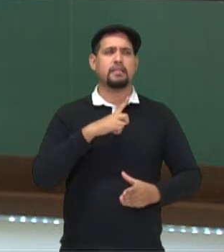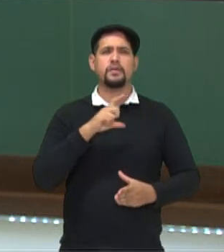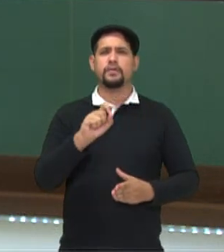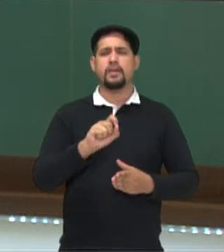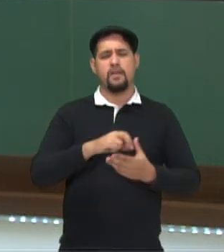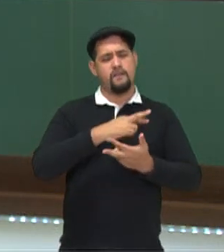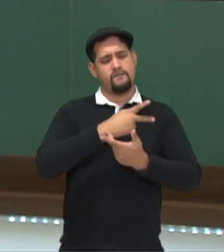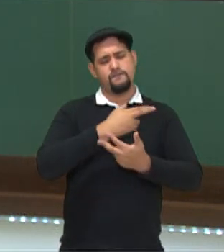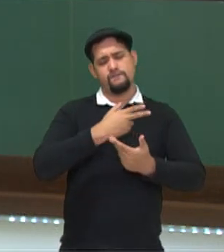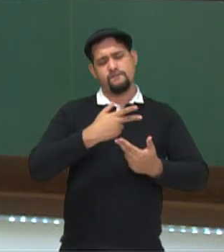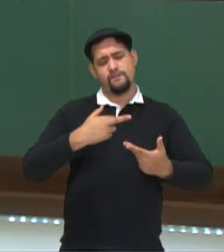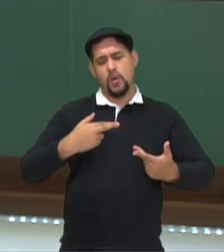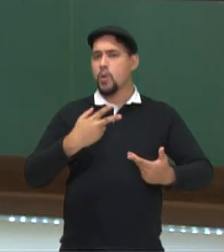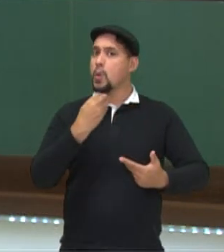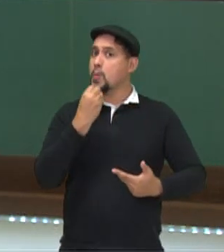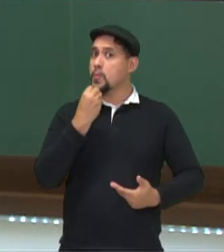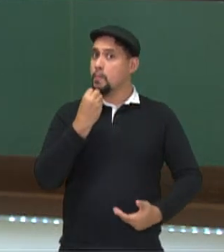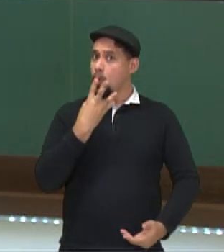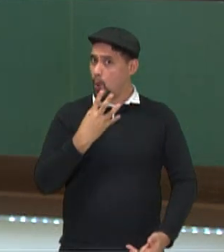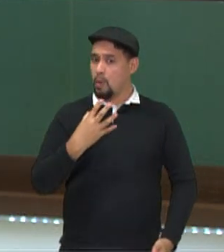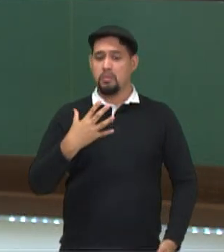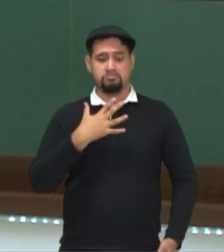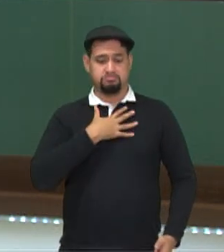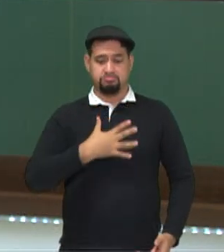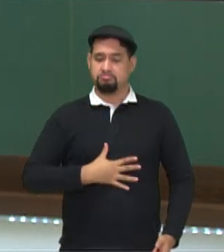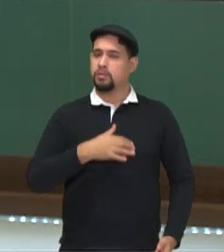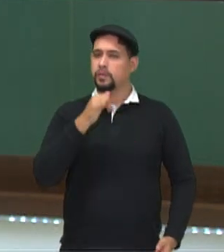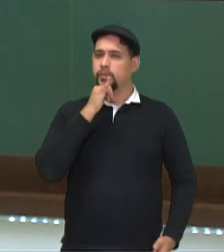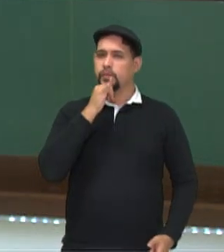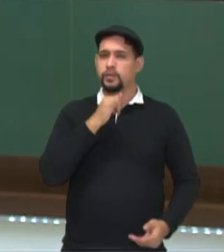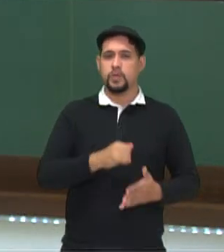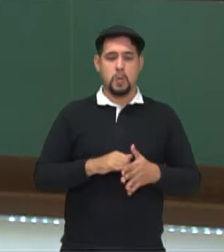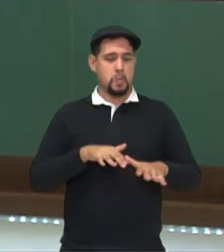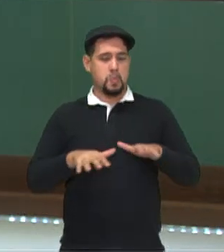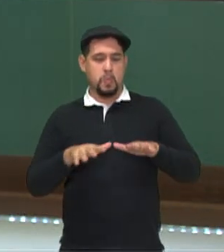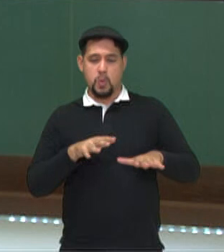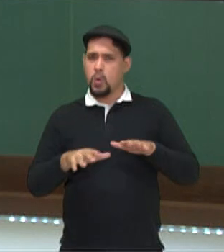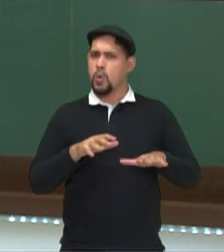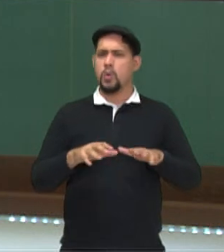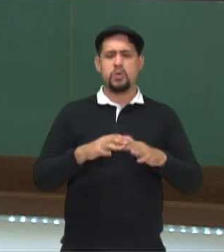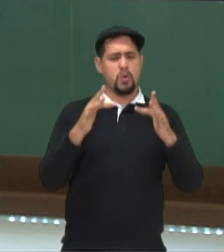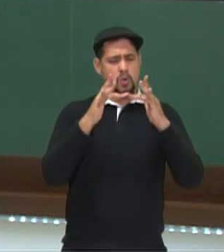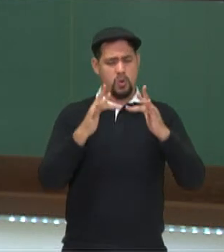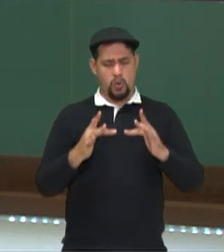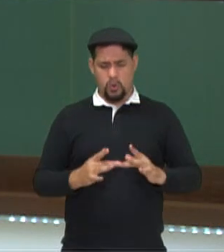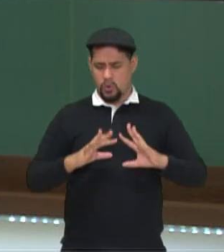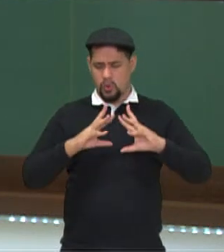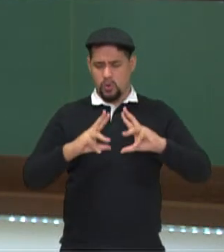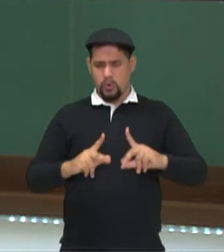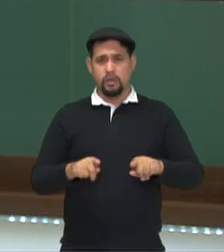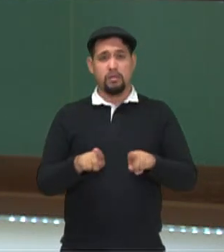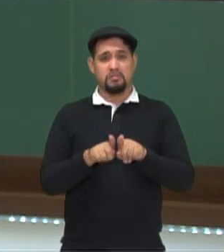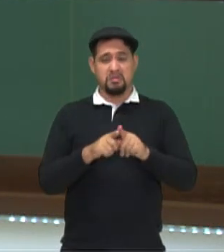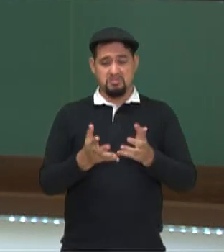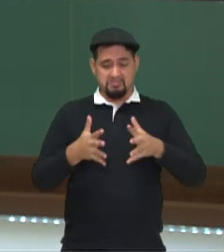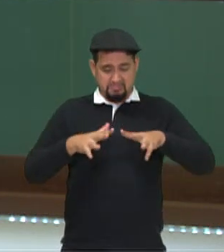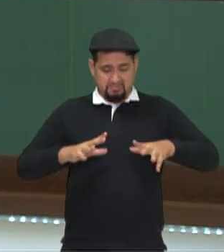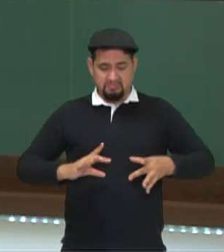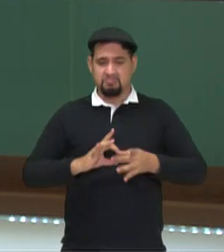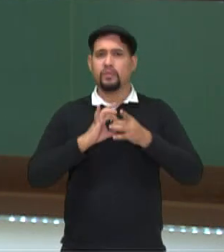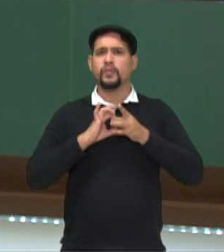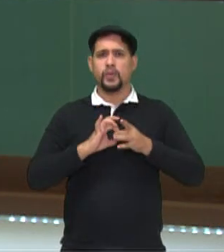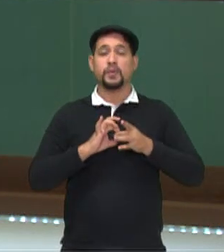vários benefícios para o nosso corpo, como motores cognitivos, interativos e inclusivos.